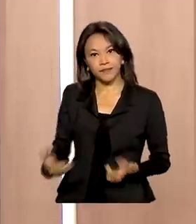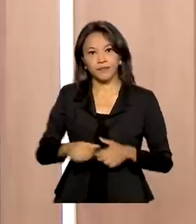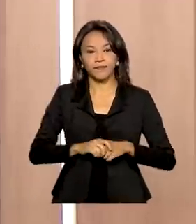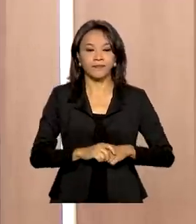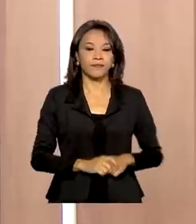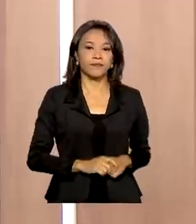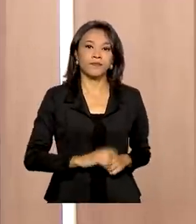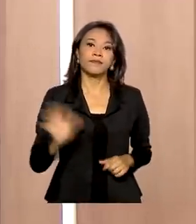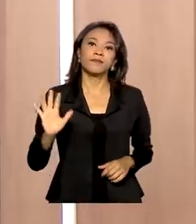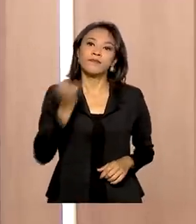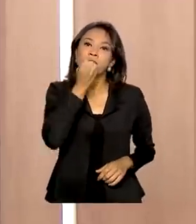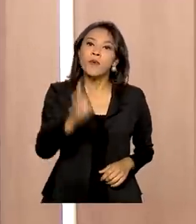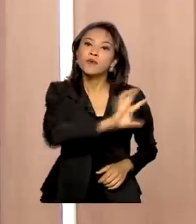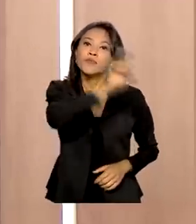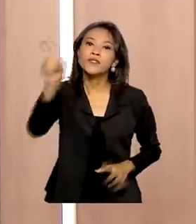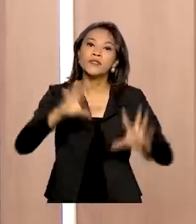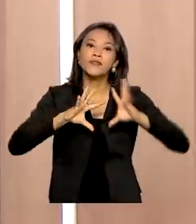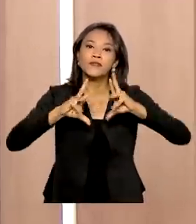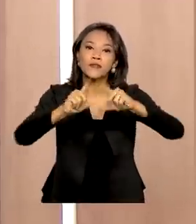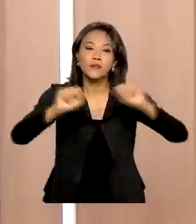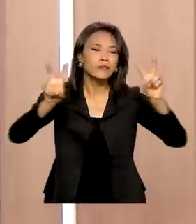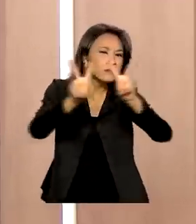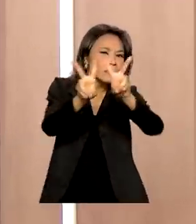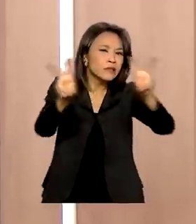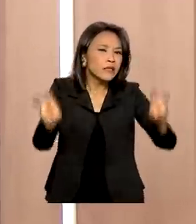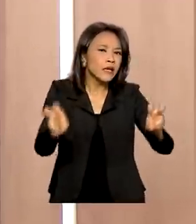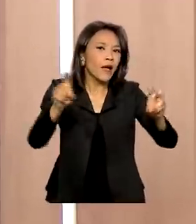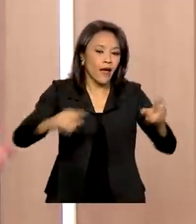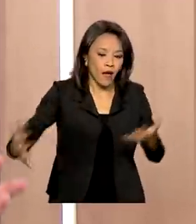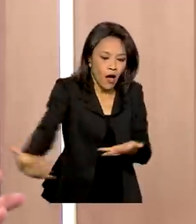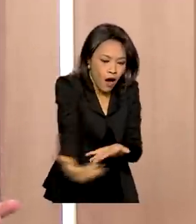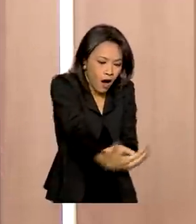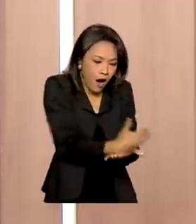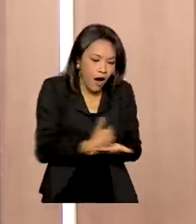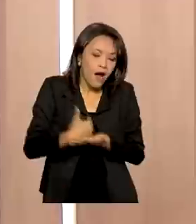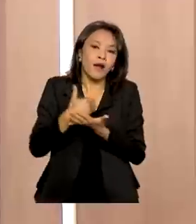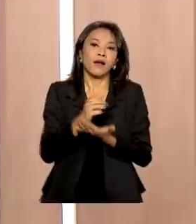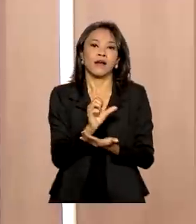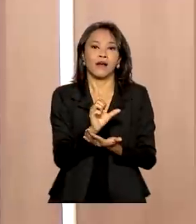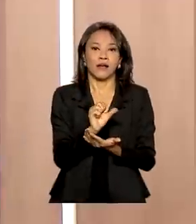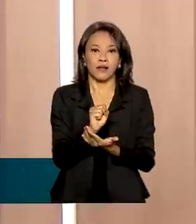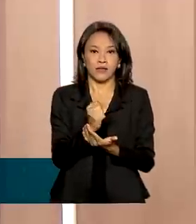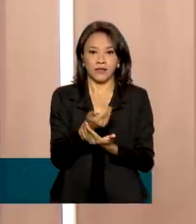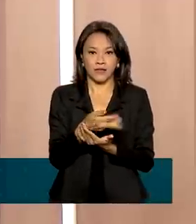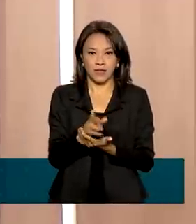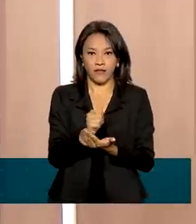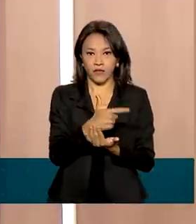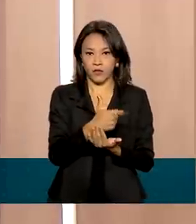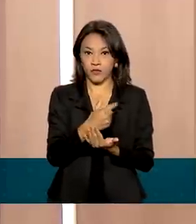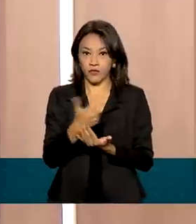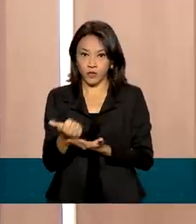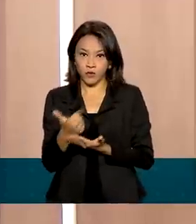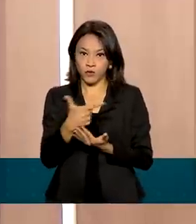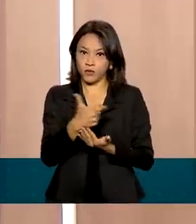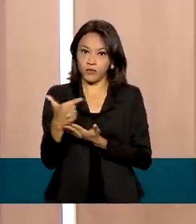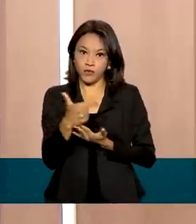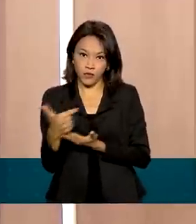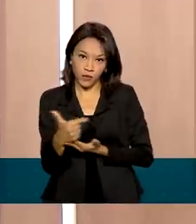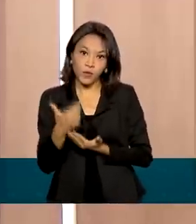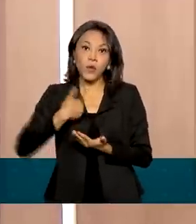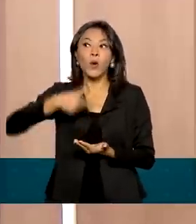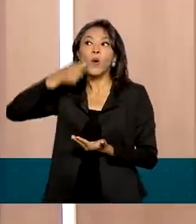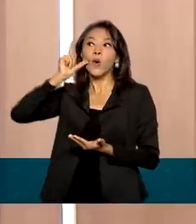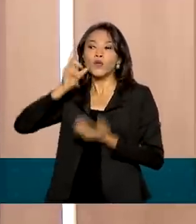Bom dia, bom dia a todos. O nosso tema de hoje é a safra de grãos 2021-2022. Ontem foi divulgada a